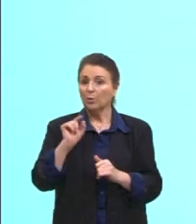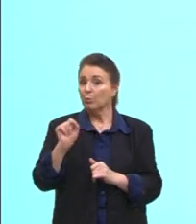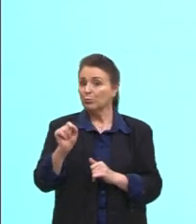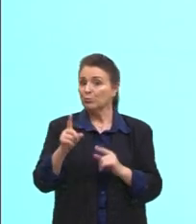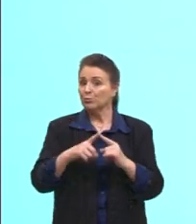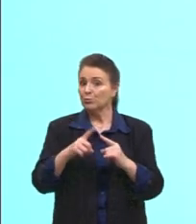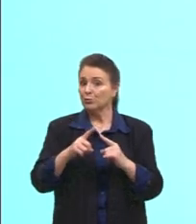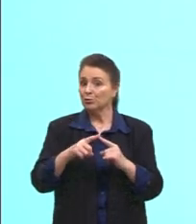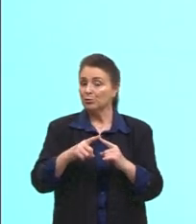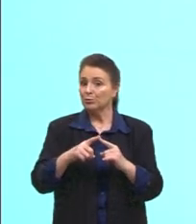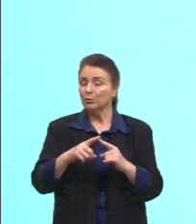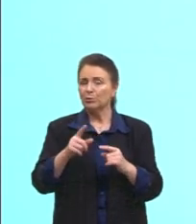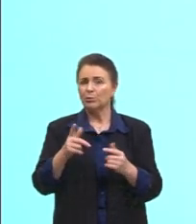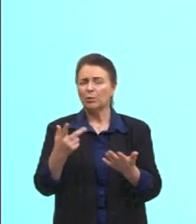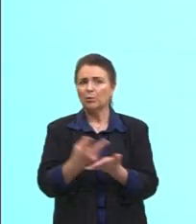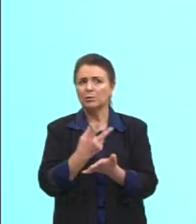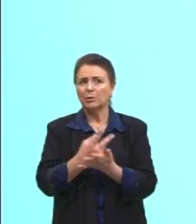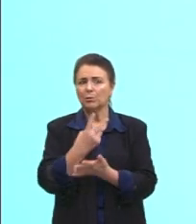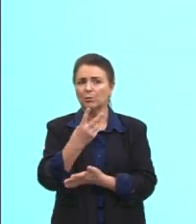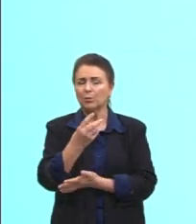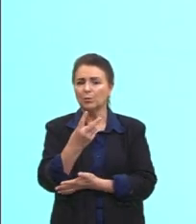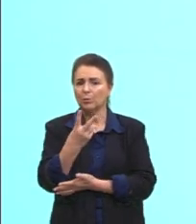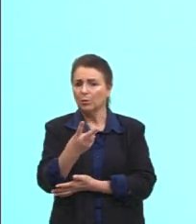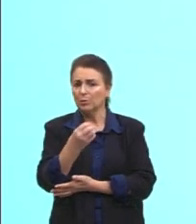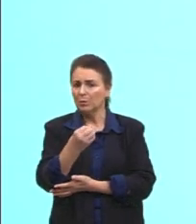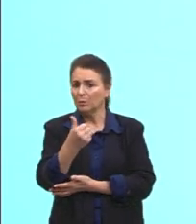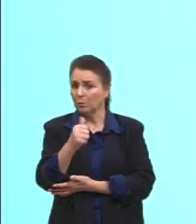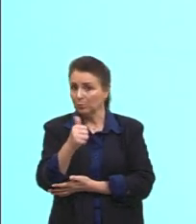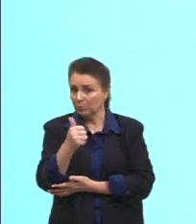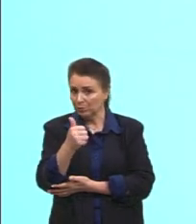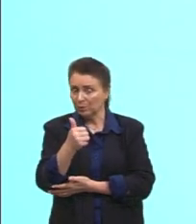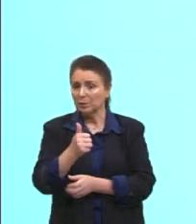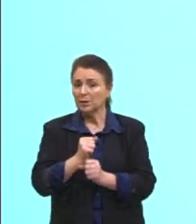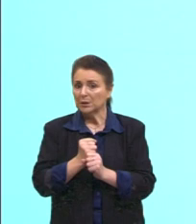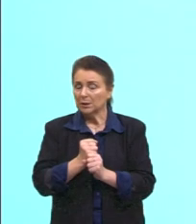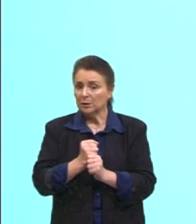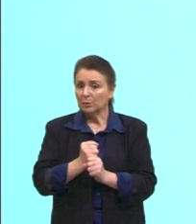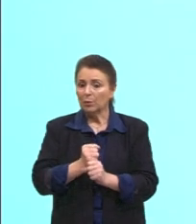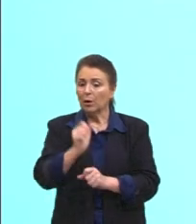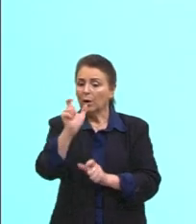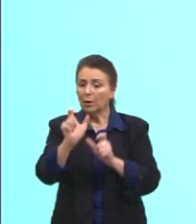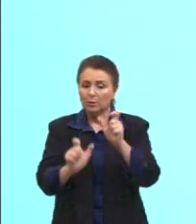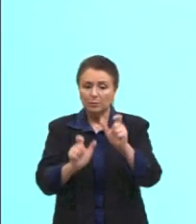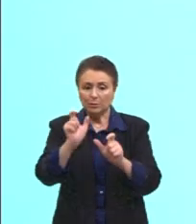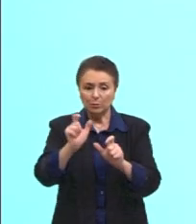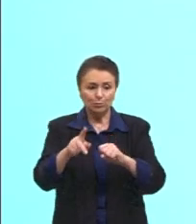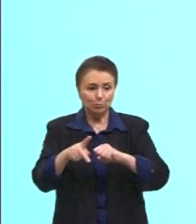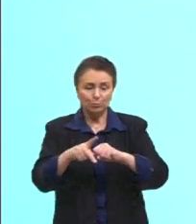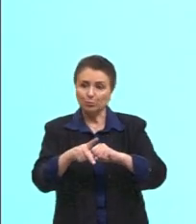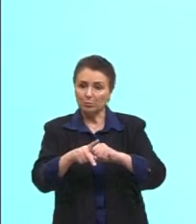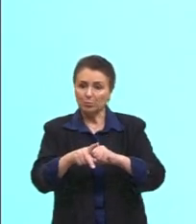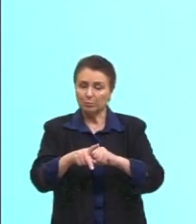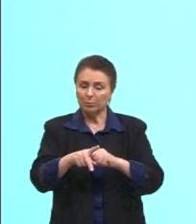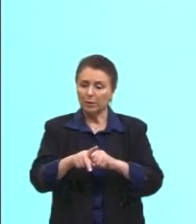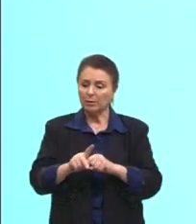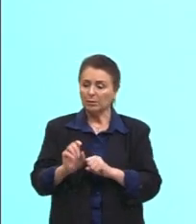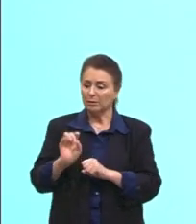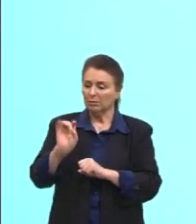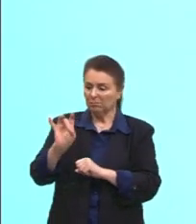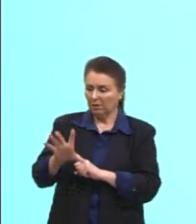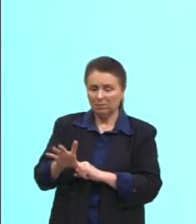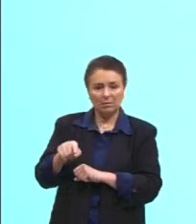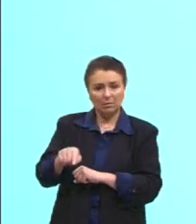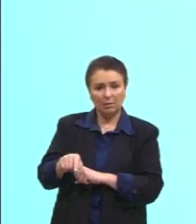aconteceu em 2011, onde, né, as pessoas iam shopping, deixam uma garrafa no